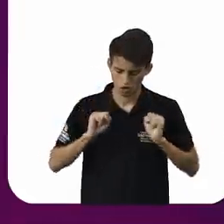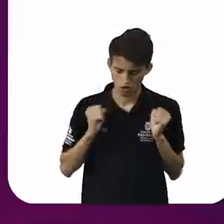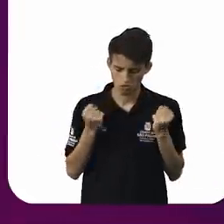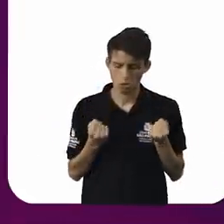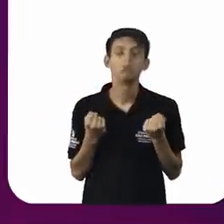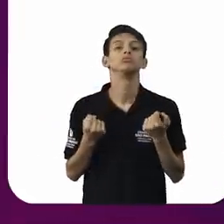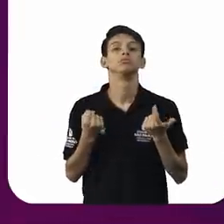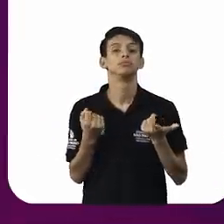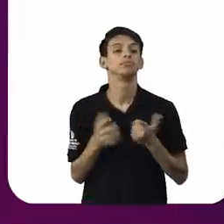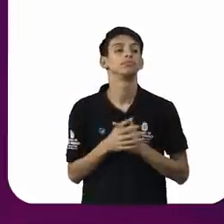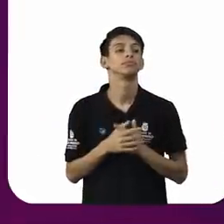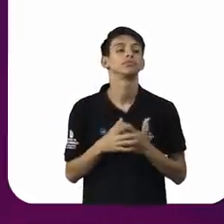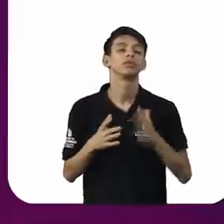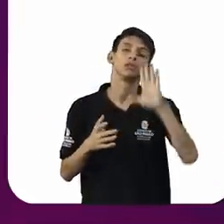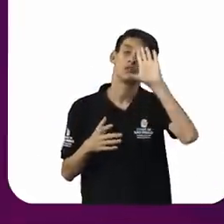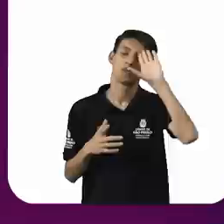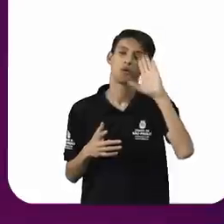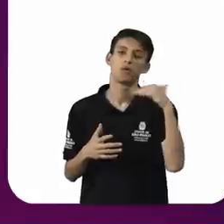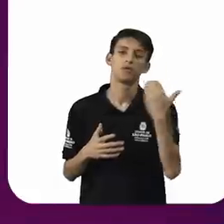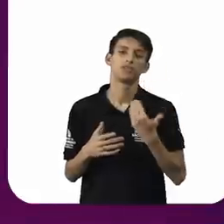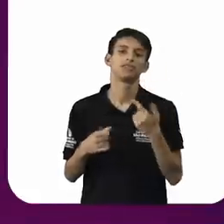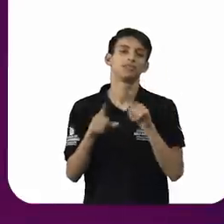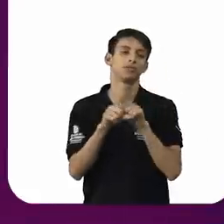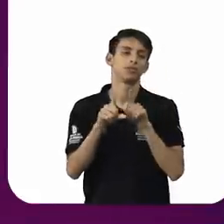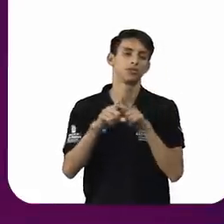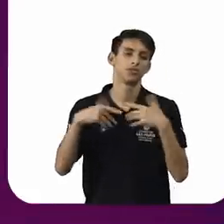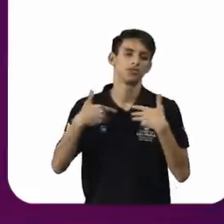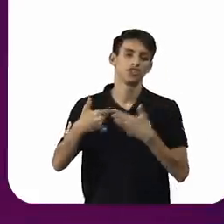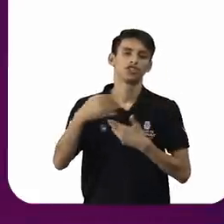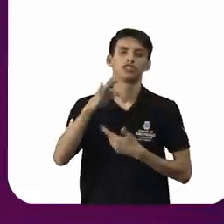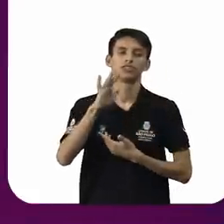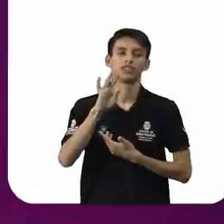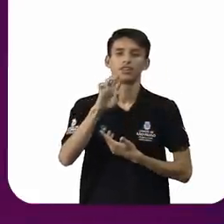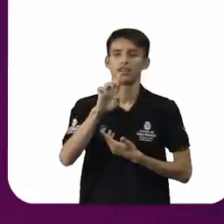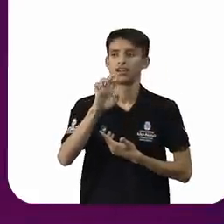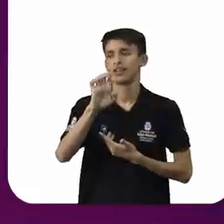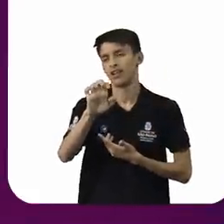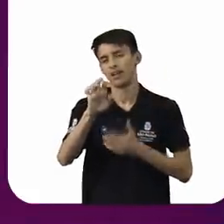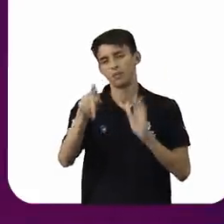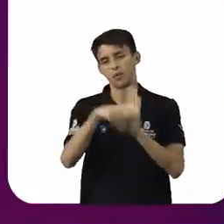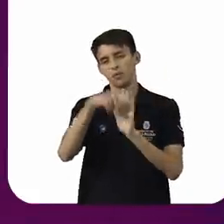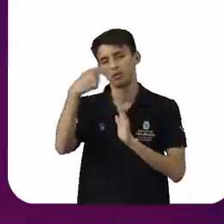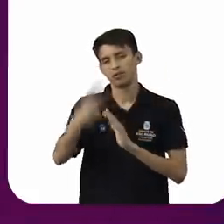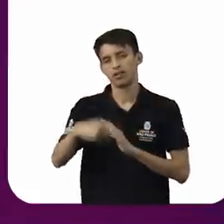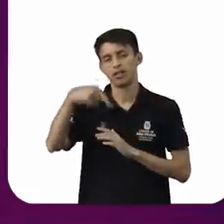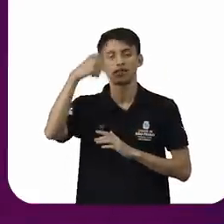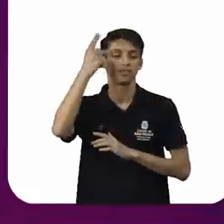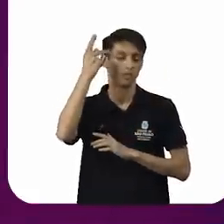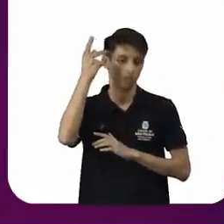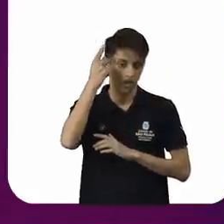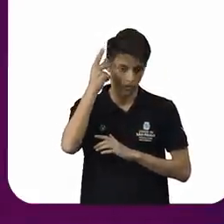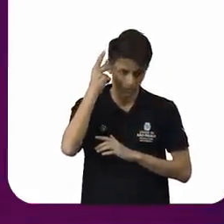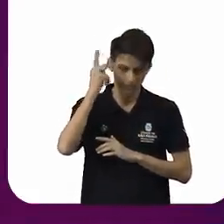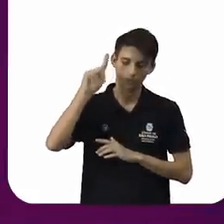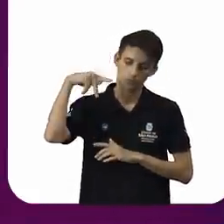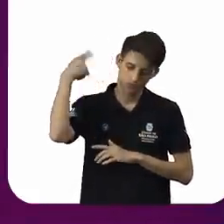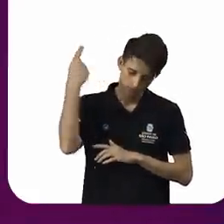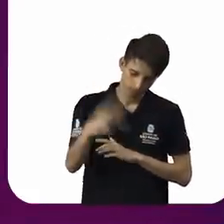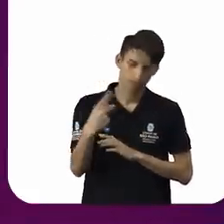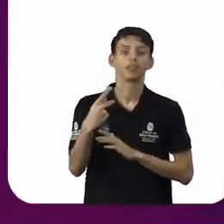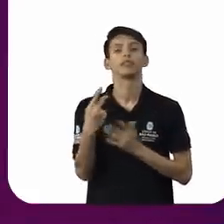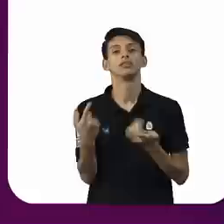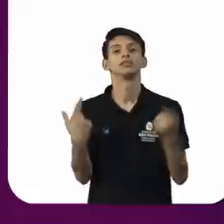e quero dizer, dá a honra de estar aqui a convite do TRE de São Paulo. O judiciário cumpre a sua função